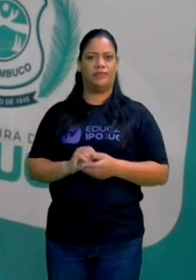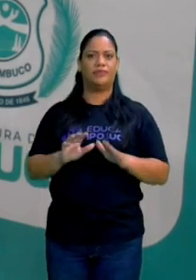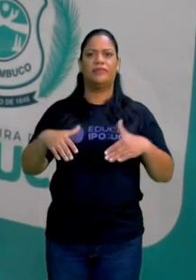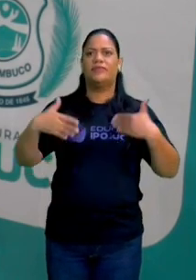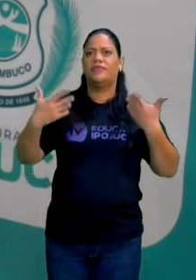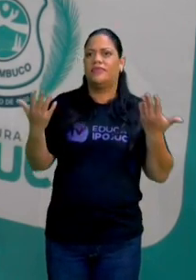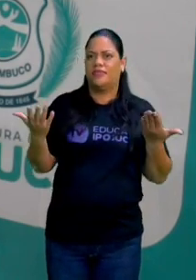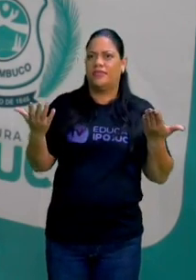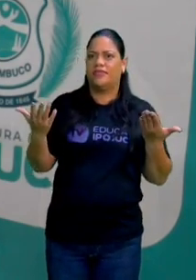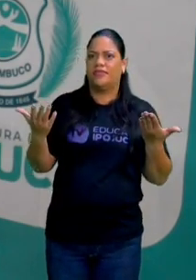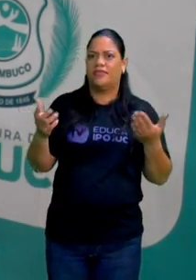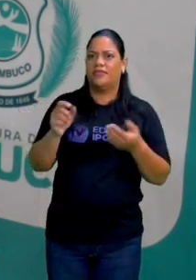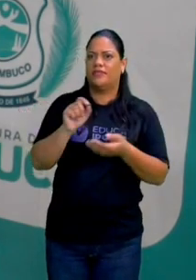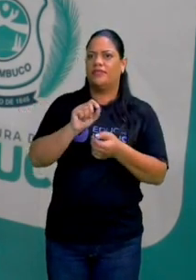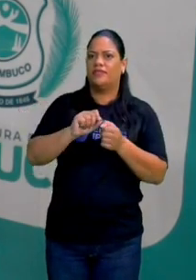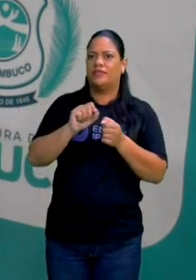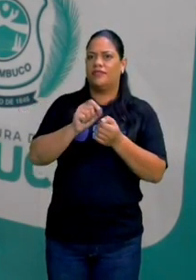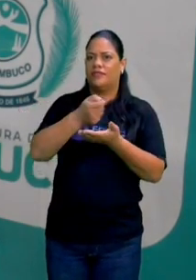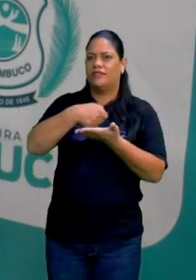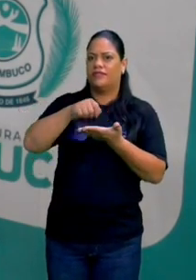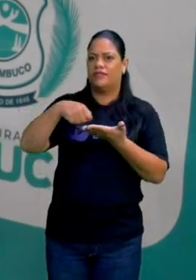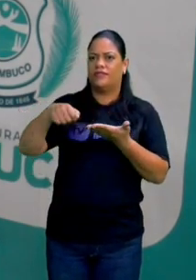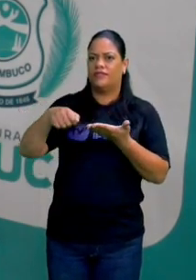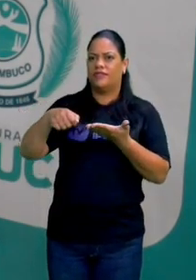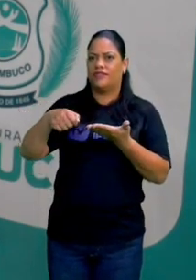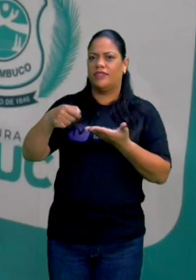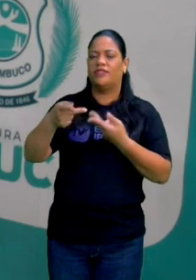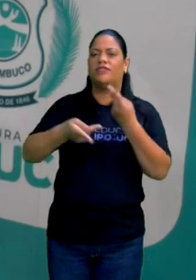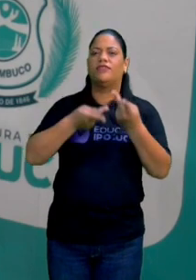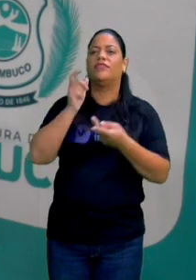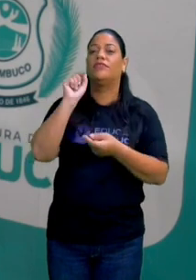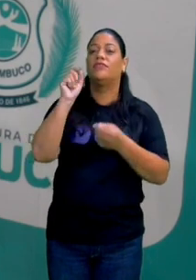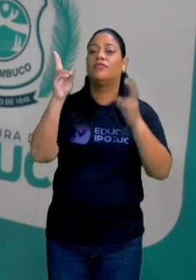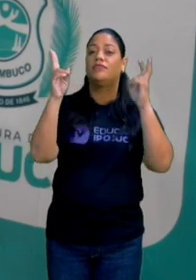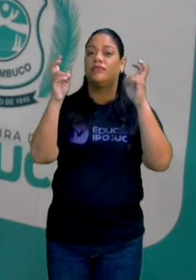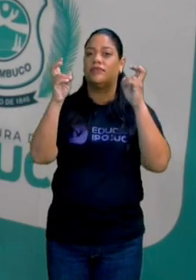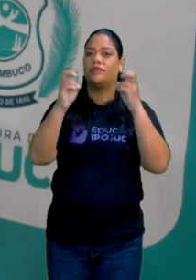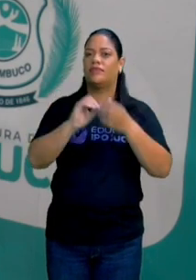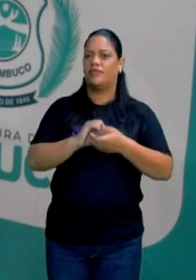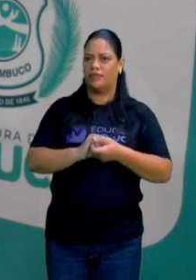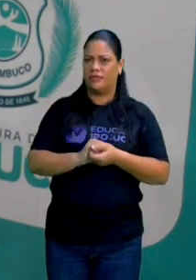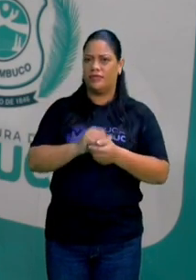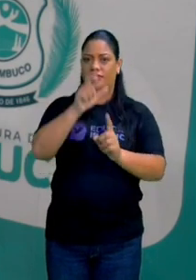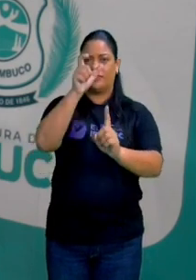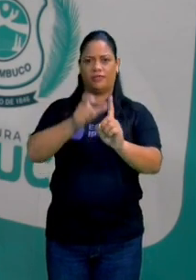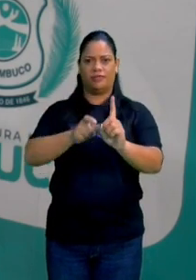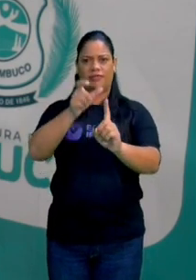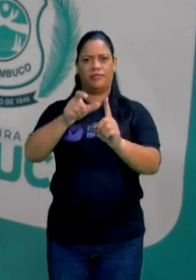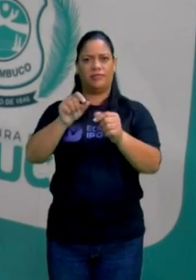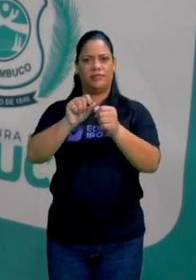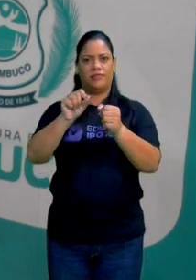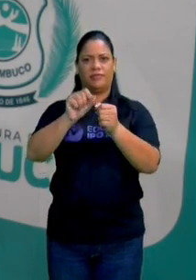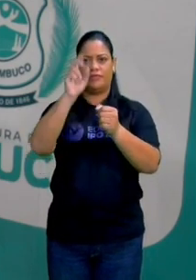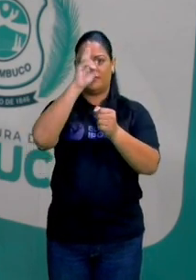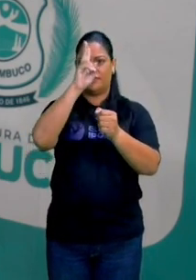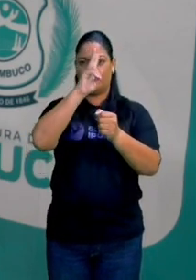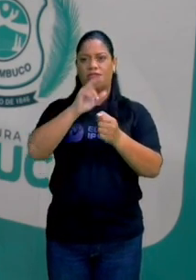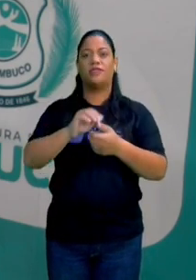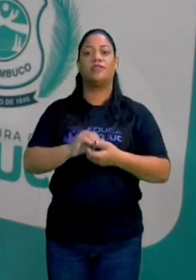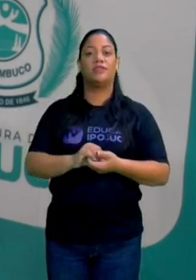Quem vai narrar essa história? É sobre que fato? Quem é os personagens participantes dessa história?